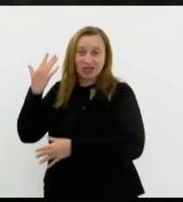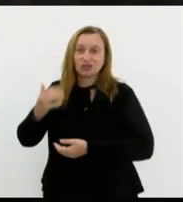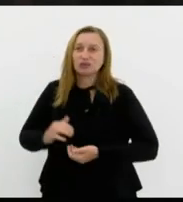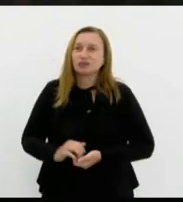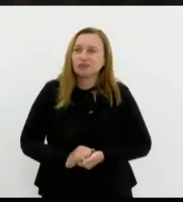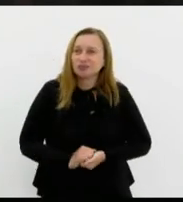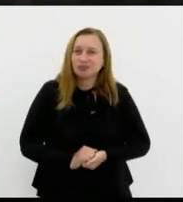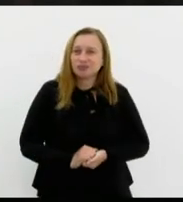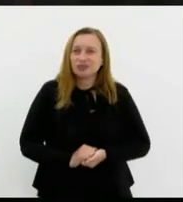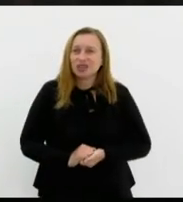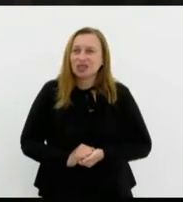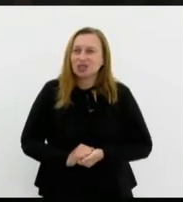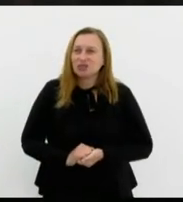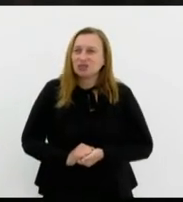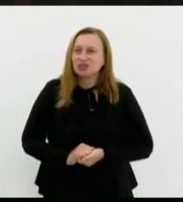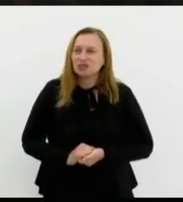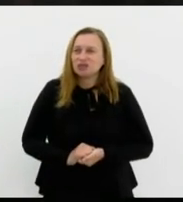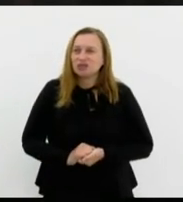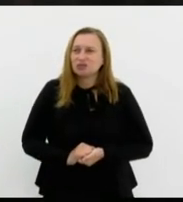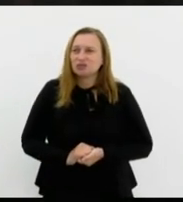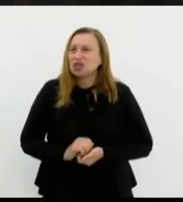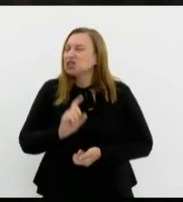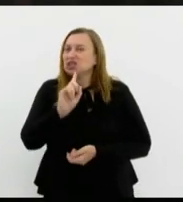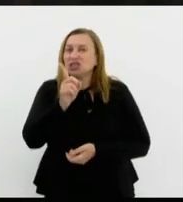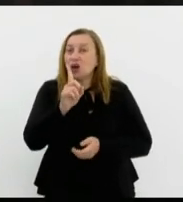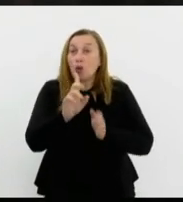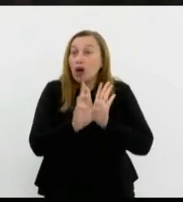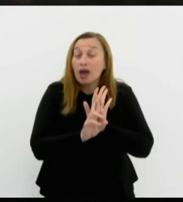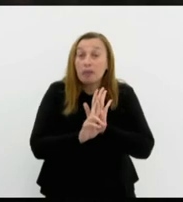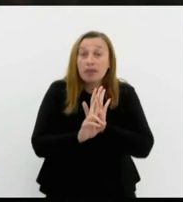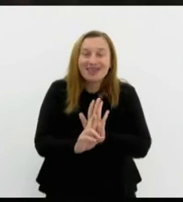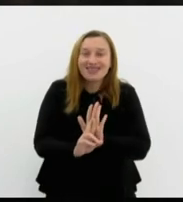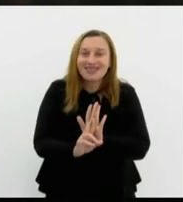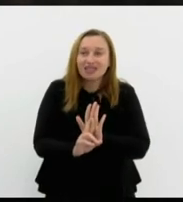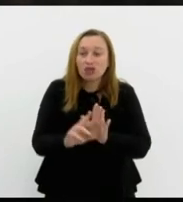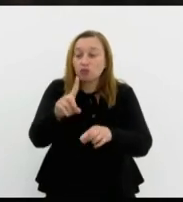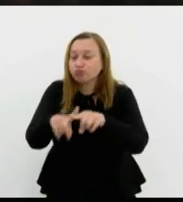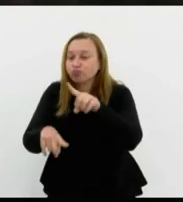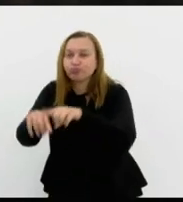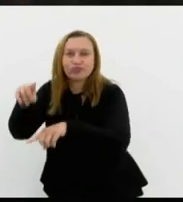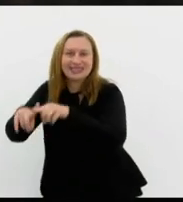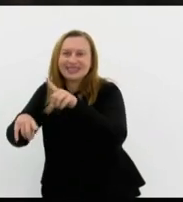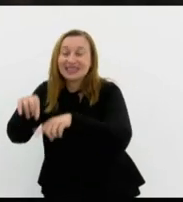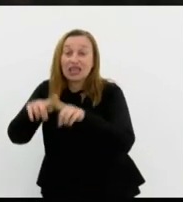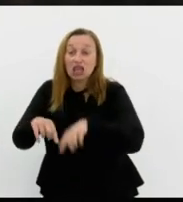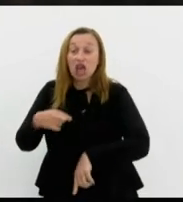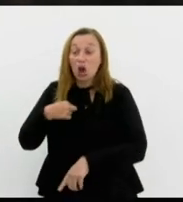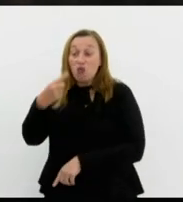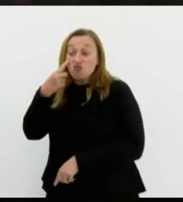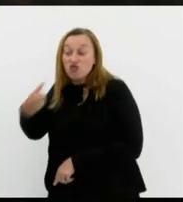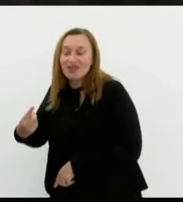não retratam as peças, os objetos que eu vi.